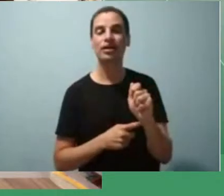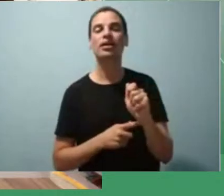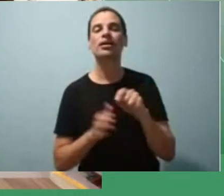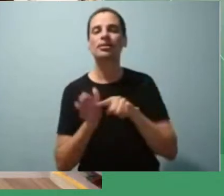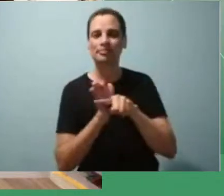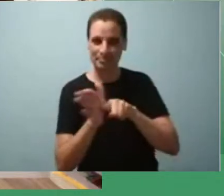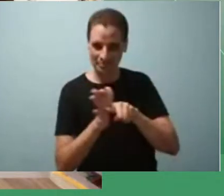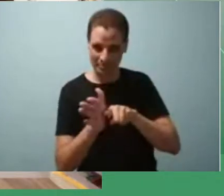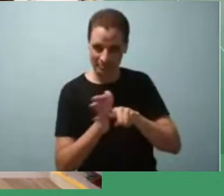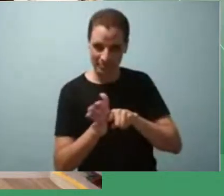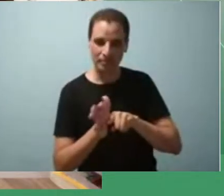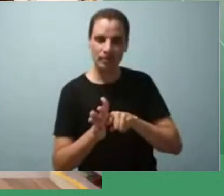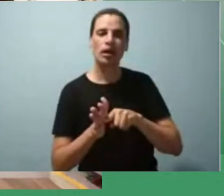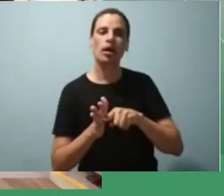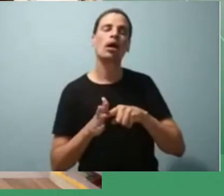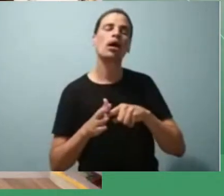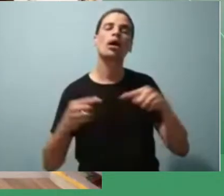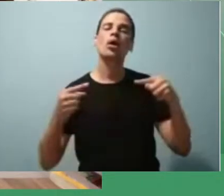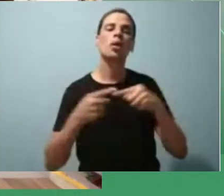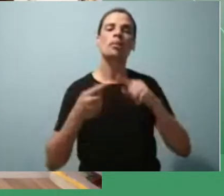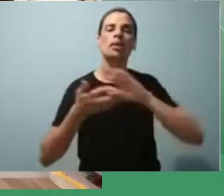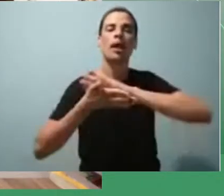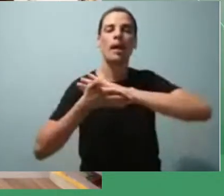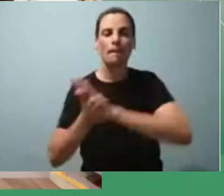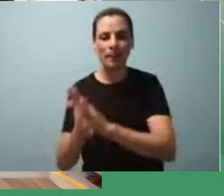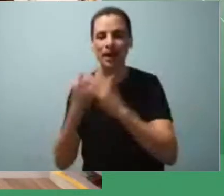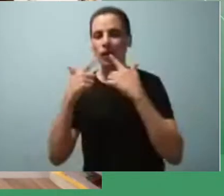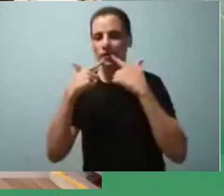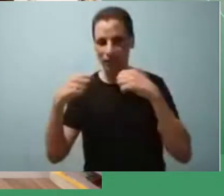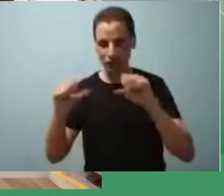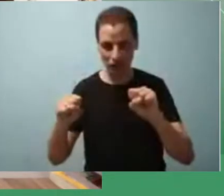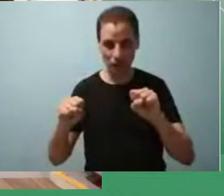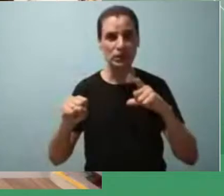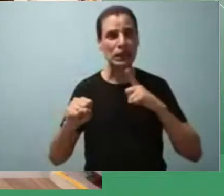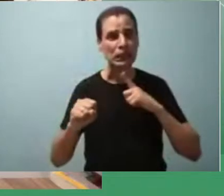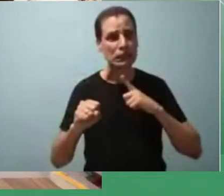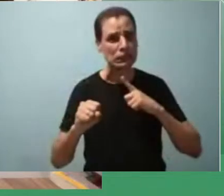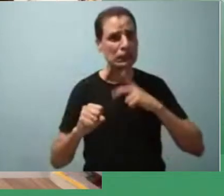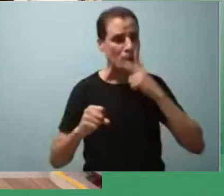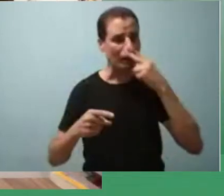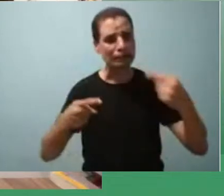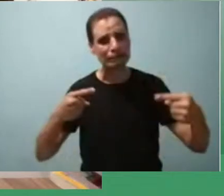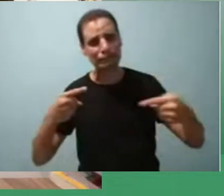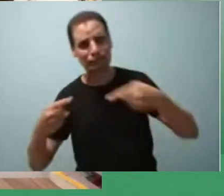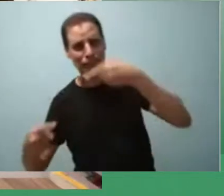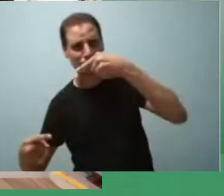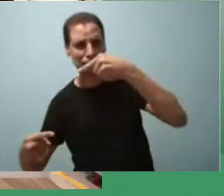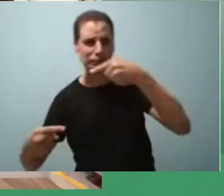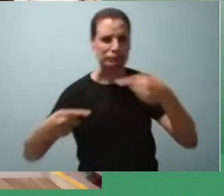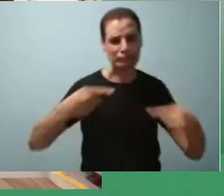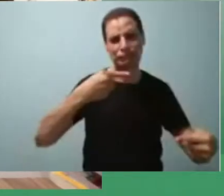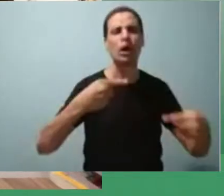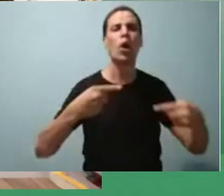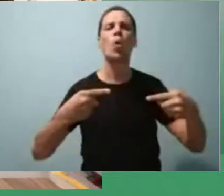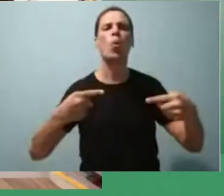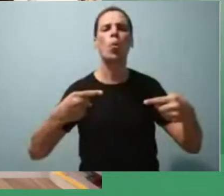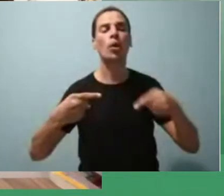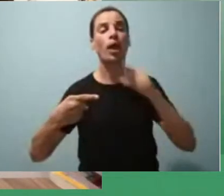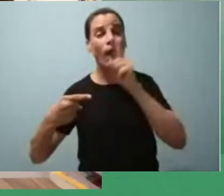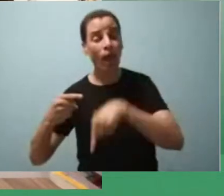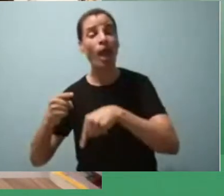sobre o preconceito linguístico ele fala que existe uma batalha travada entre a gramática normativa e